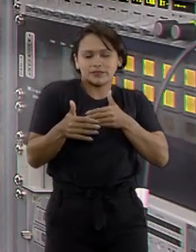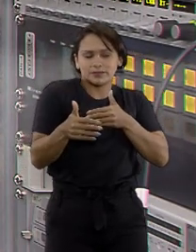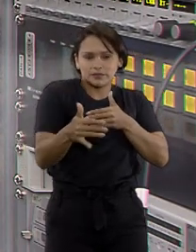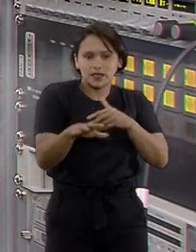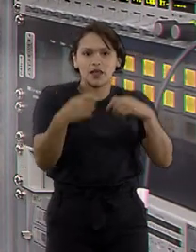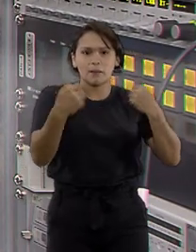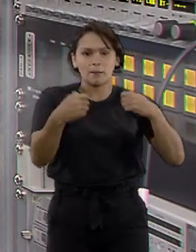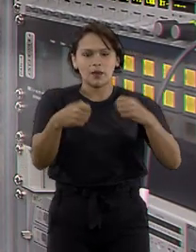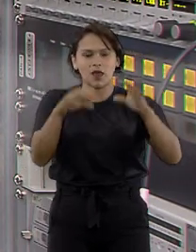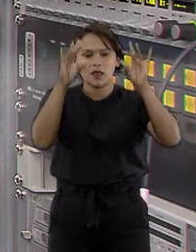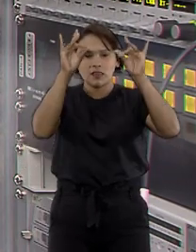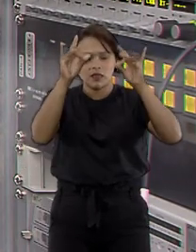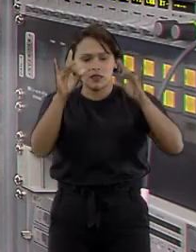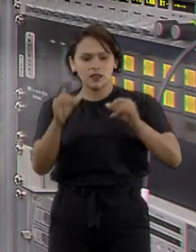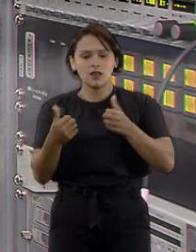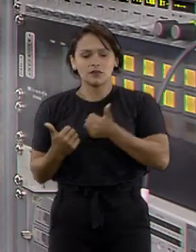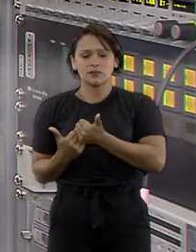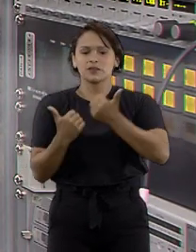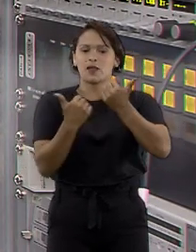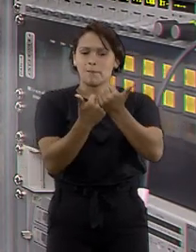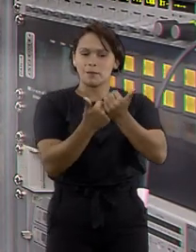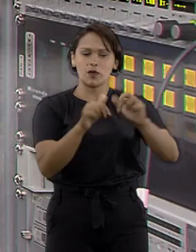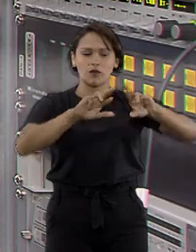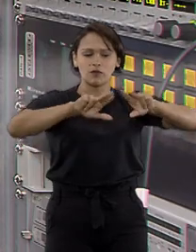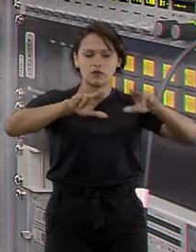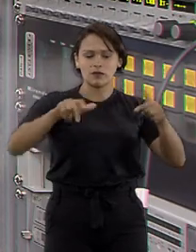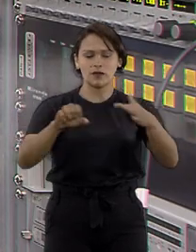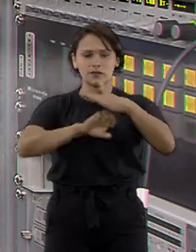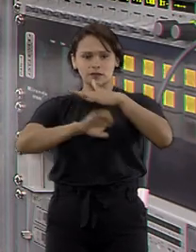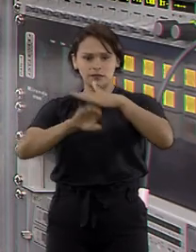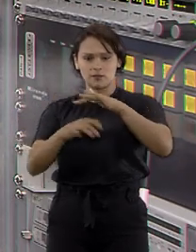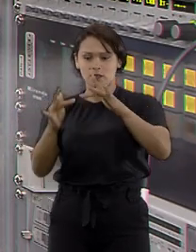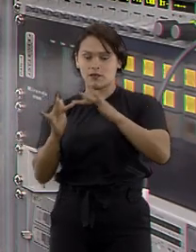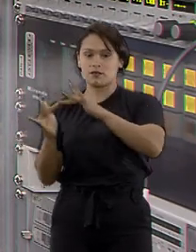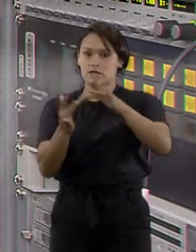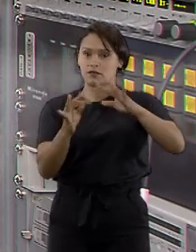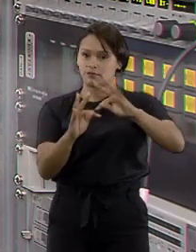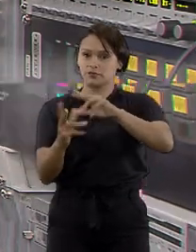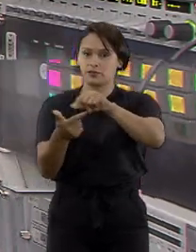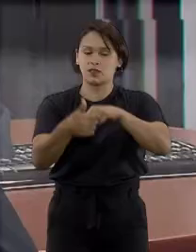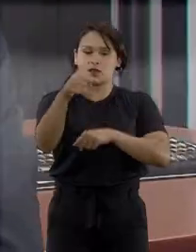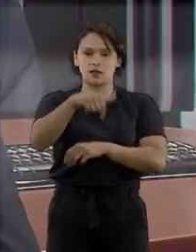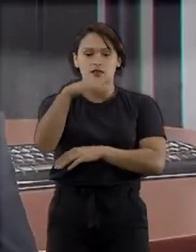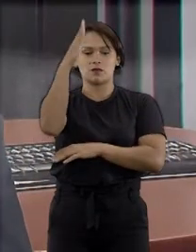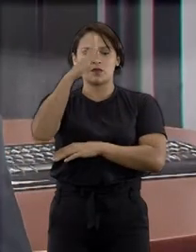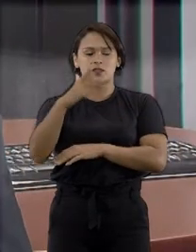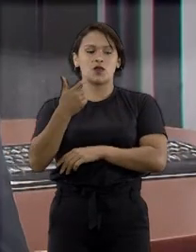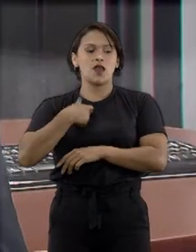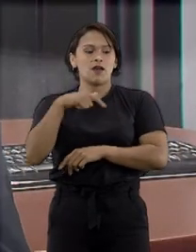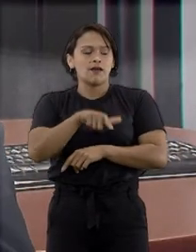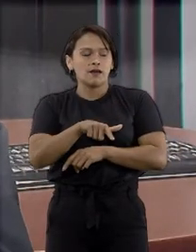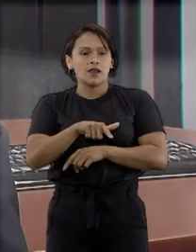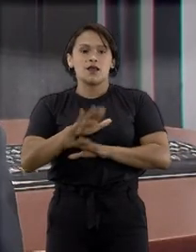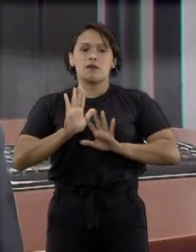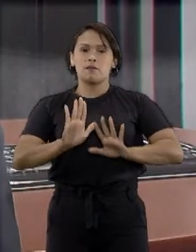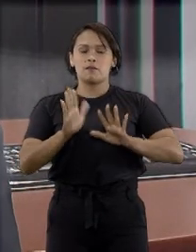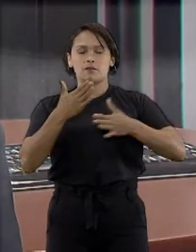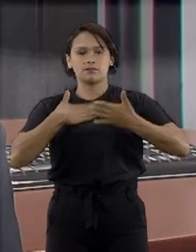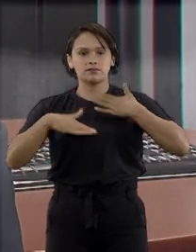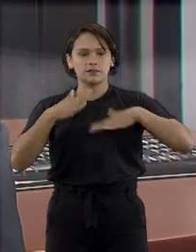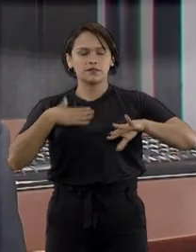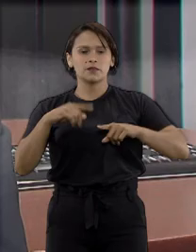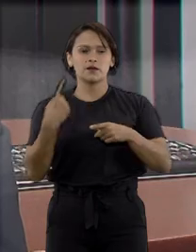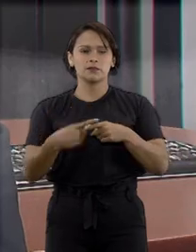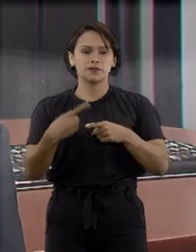delicado que exigiu dedicação e parceria com empresas nacionais e internacionais. Era um momento em a gente não podia se cansar.